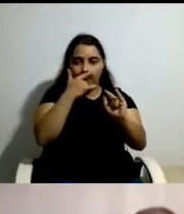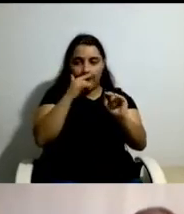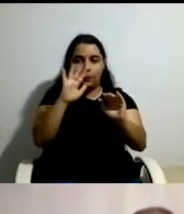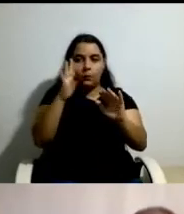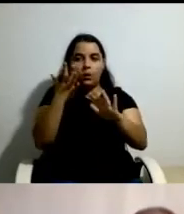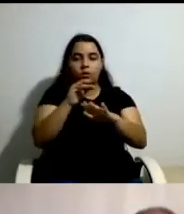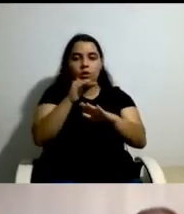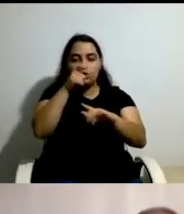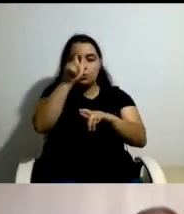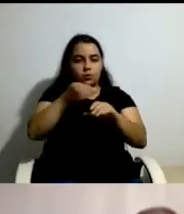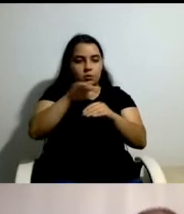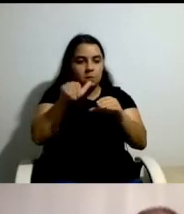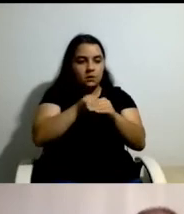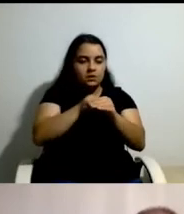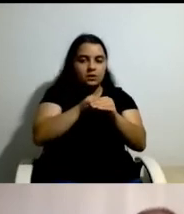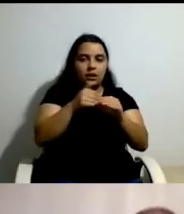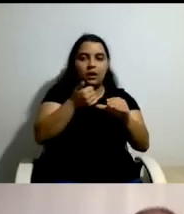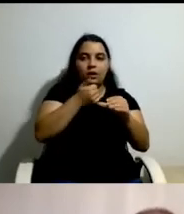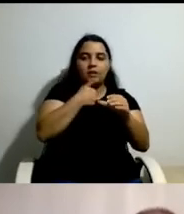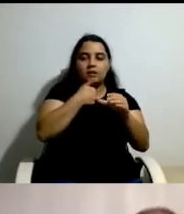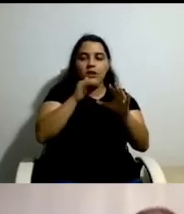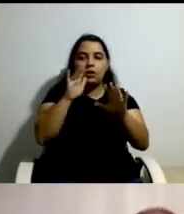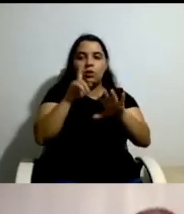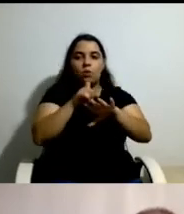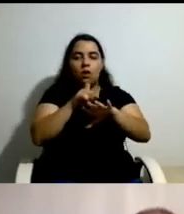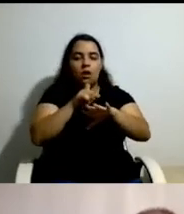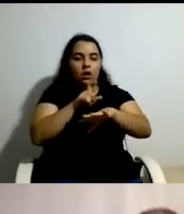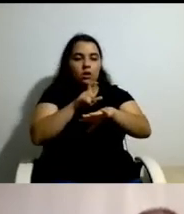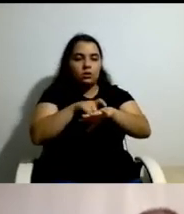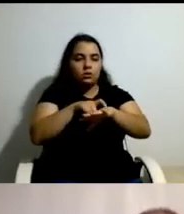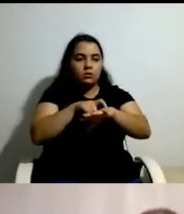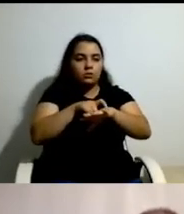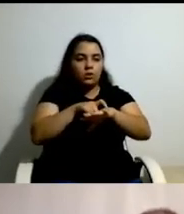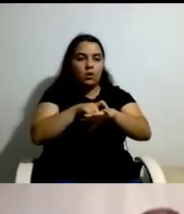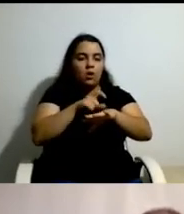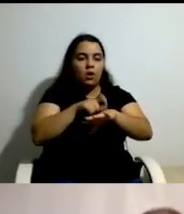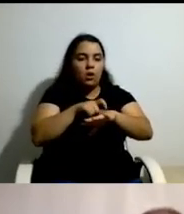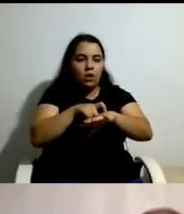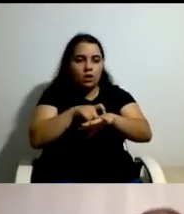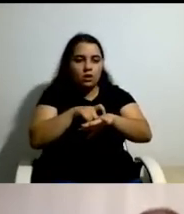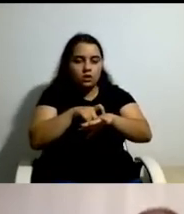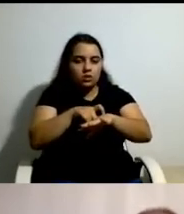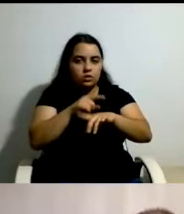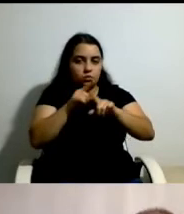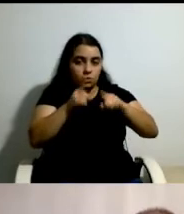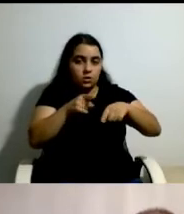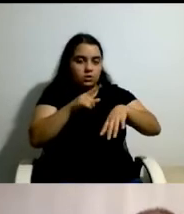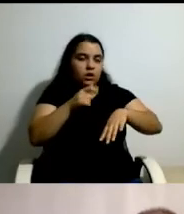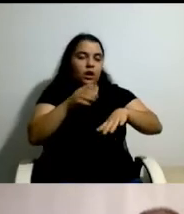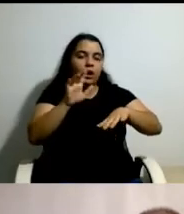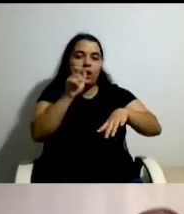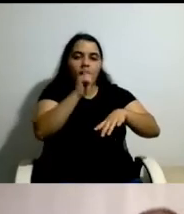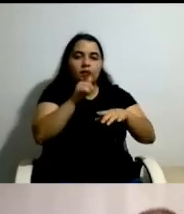inteiramente de numeradoras de assistência pessoal, pelo menos numa fase inicial e intermédia, as métricas de execução física e financeira